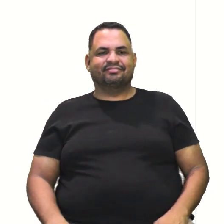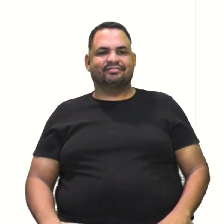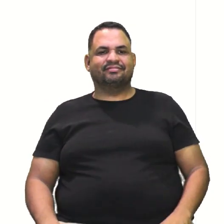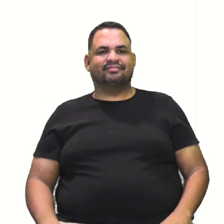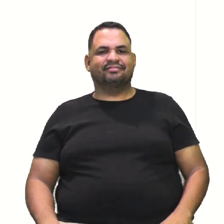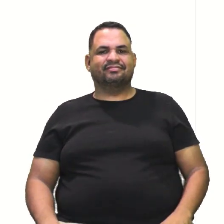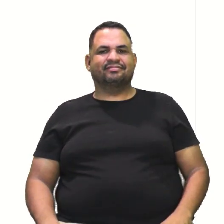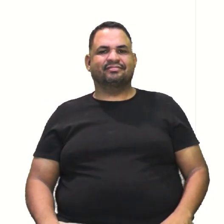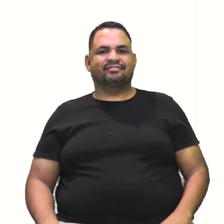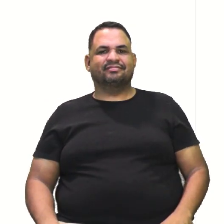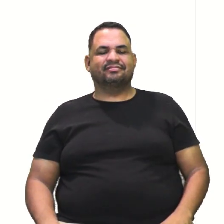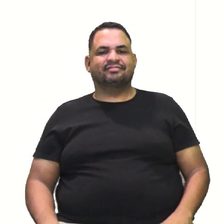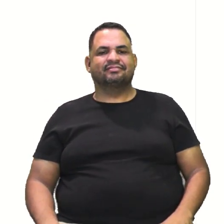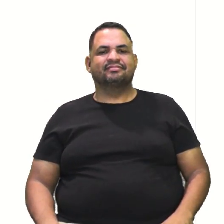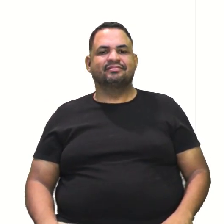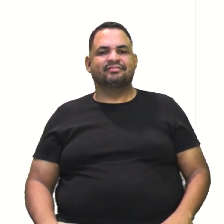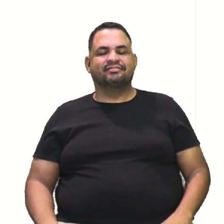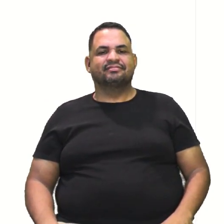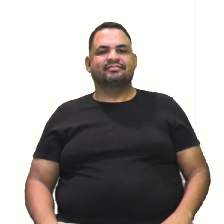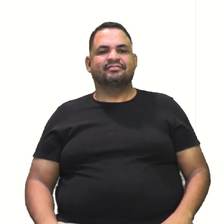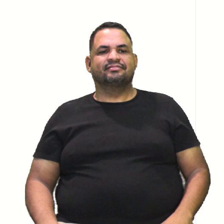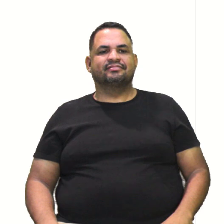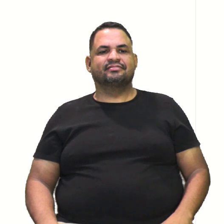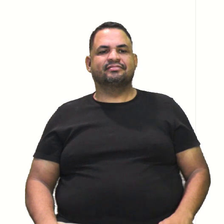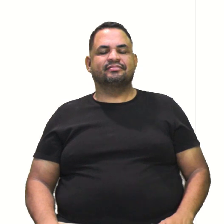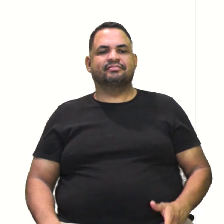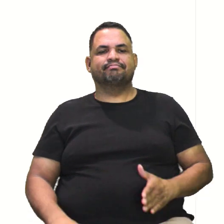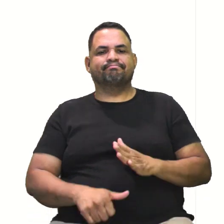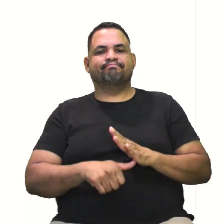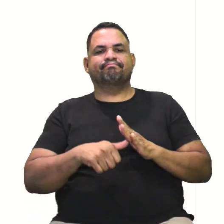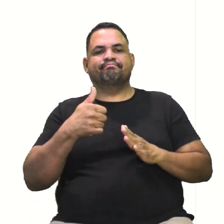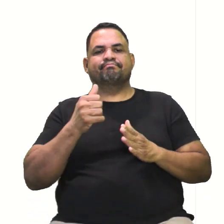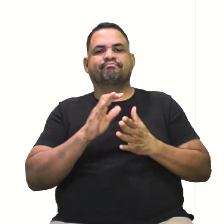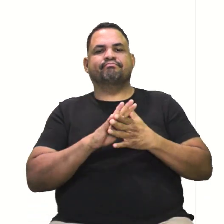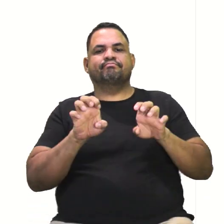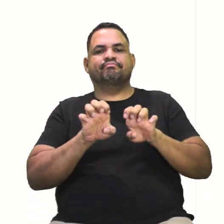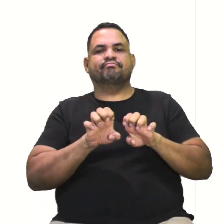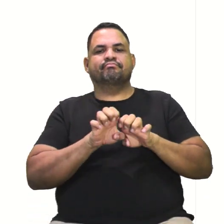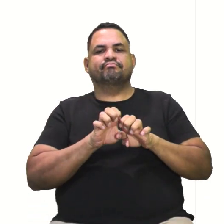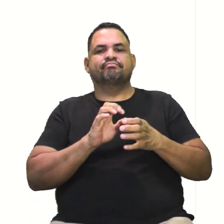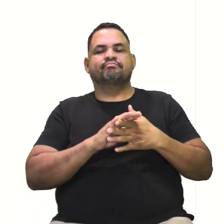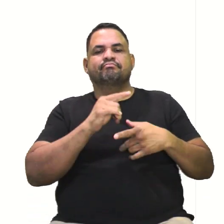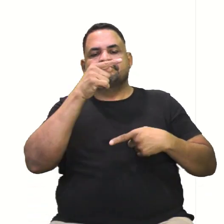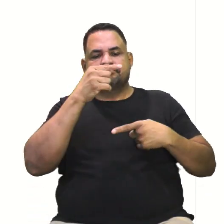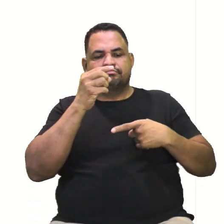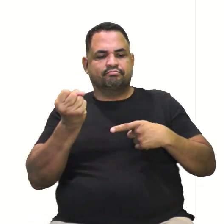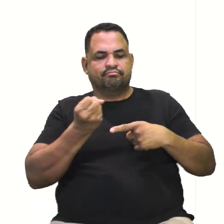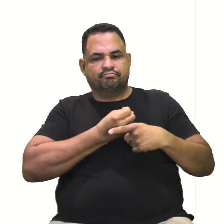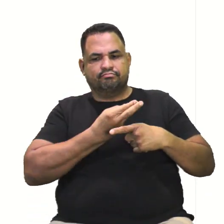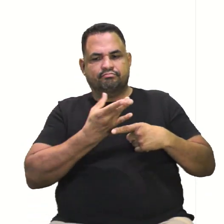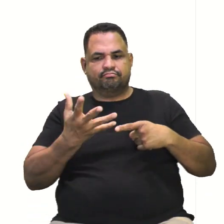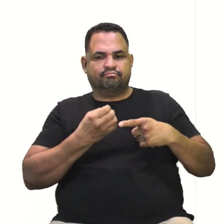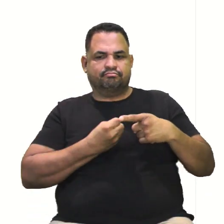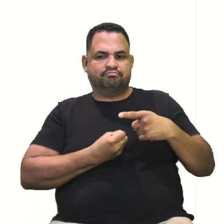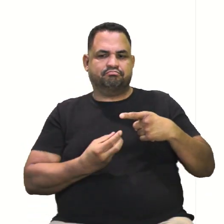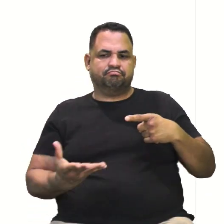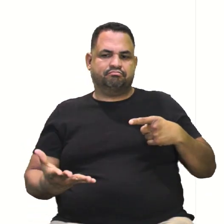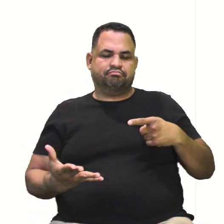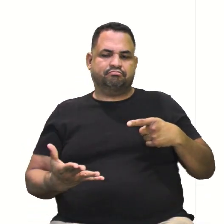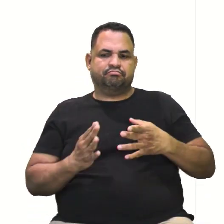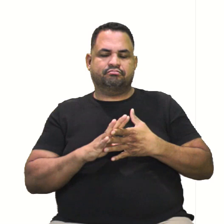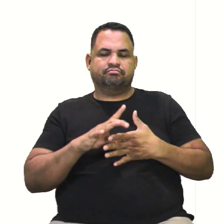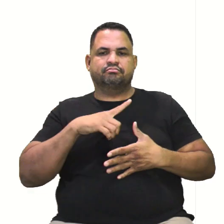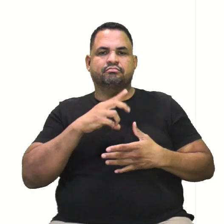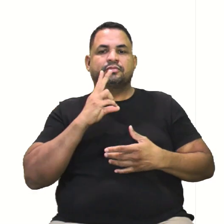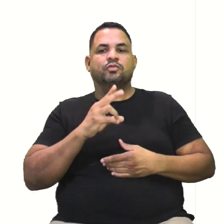lá. Vamos ter uma página em branco aqui? Tem. Primeiro passo, né? A nossa equação, ela tem fração. A nossa equação, ela é igual a 1. Igual a 1.